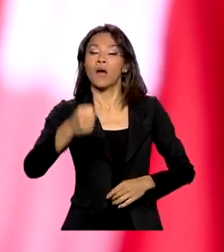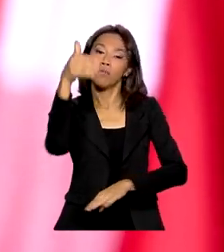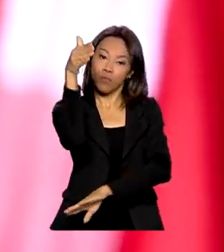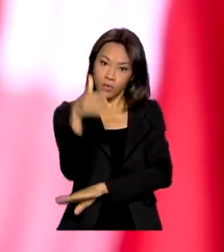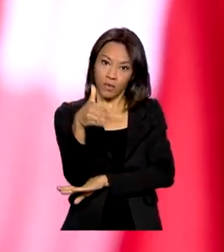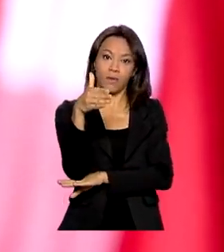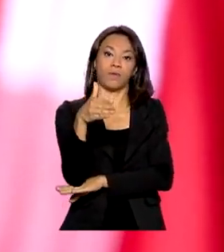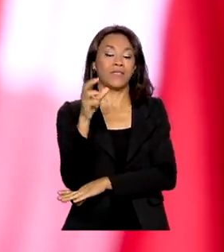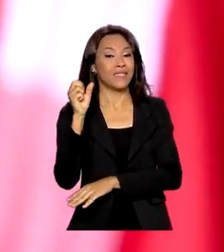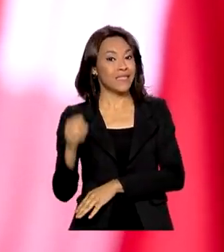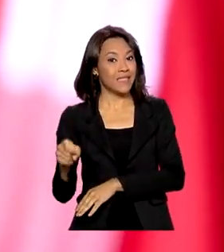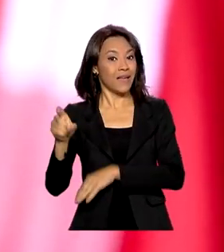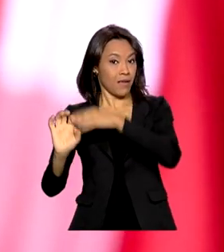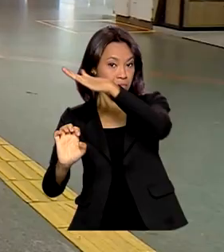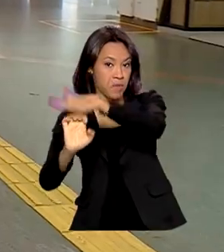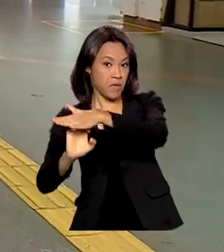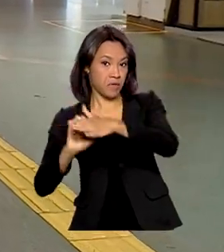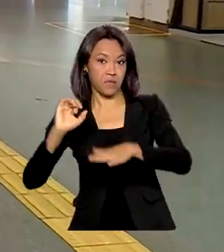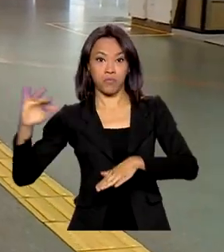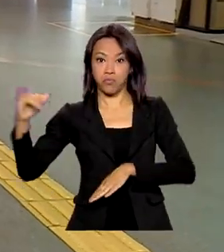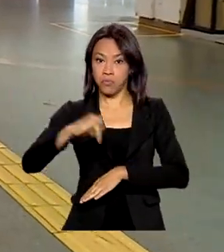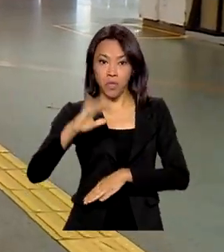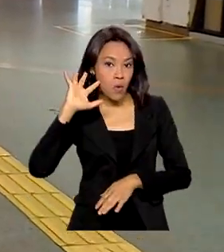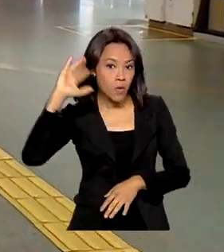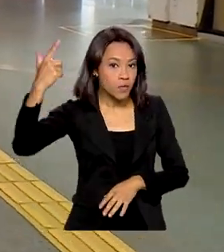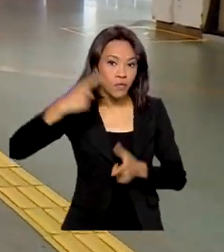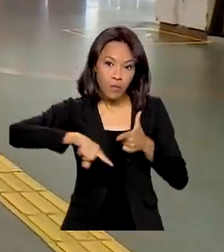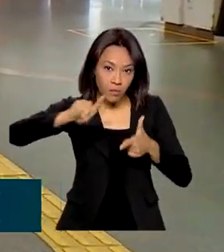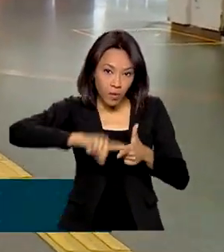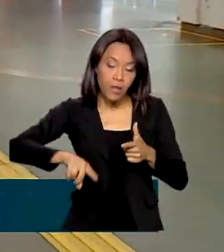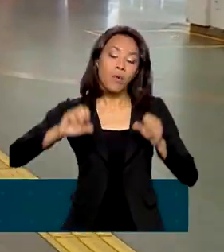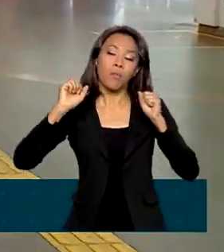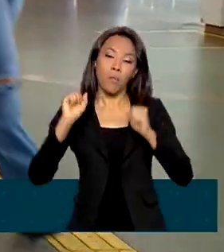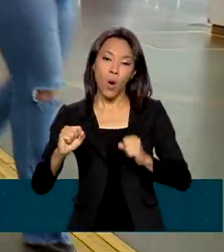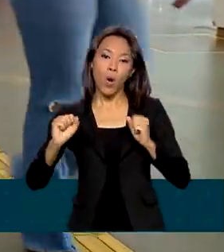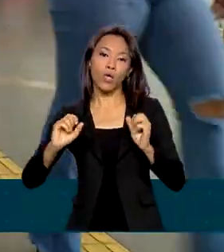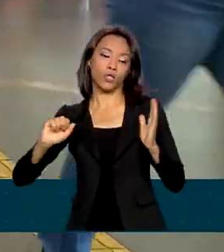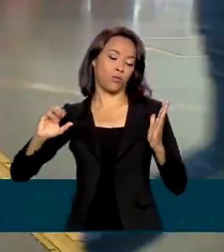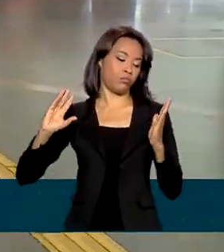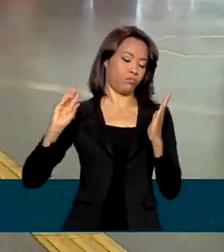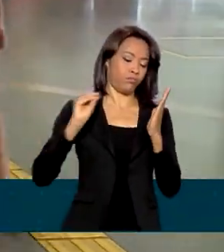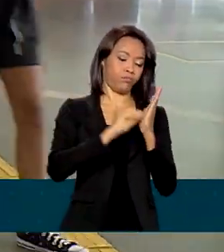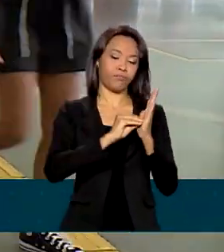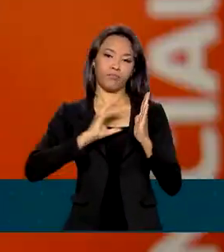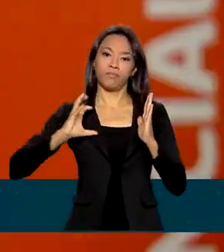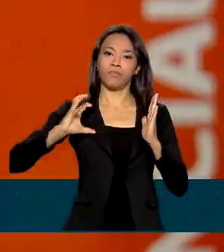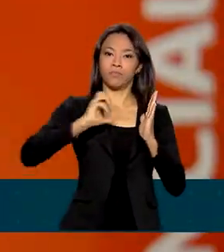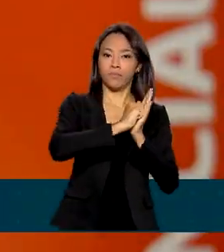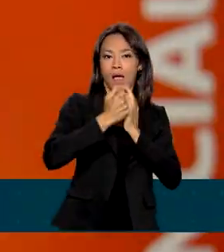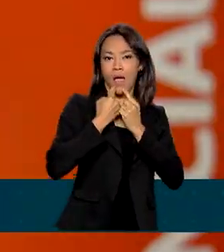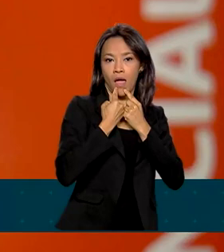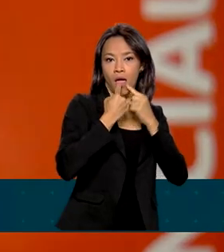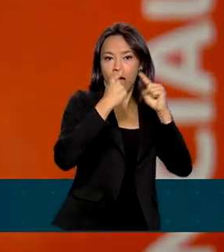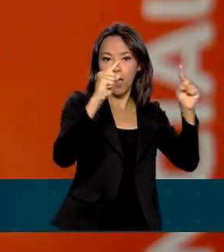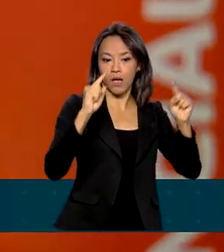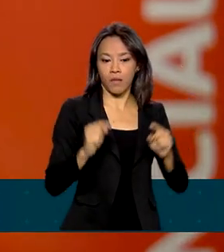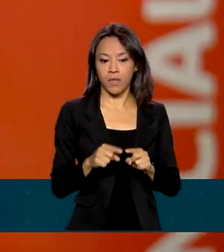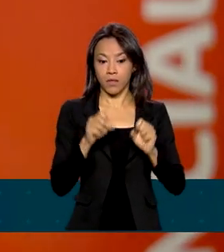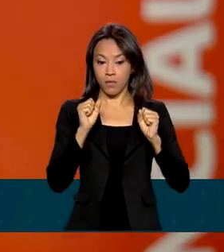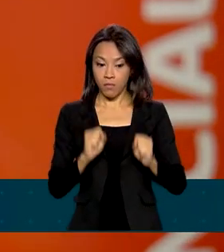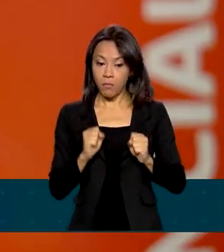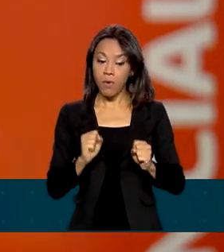empresa aérea não resolva o problema, a pessoa pode registrar uma reclamação na página consumidor